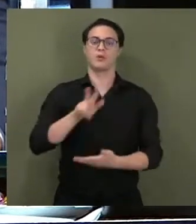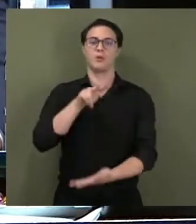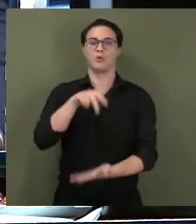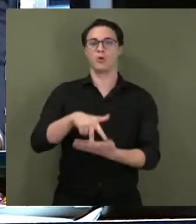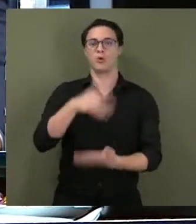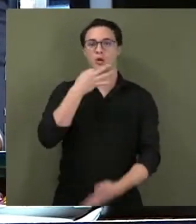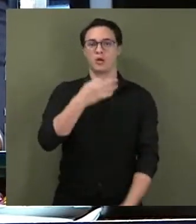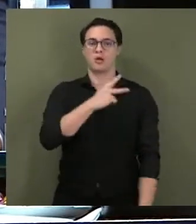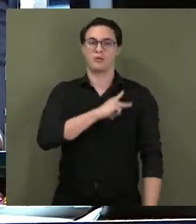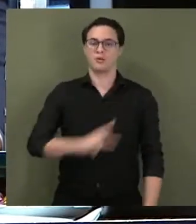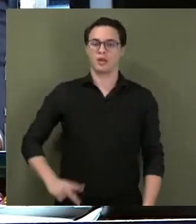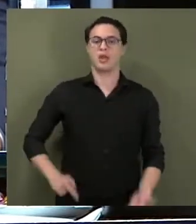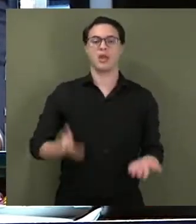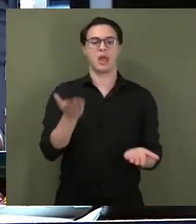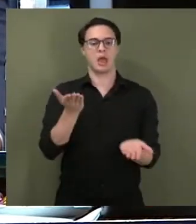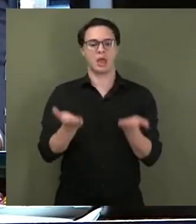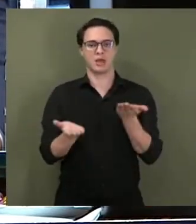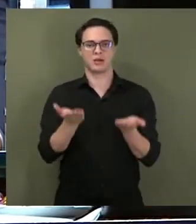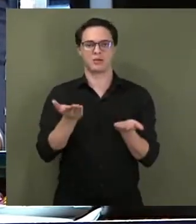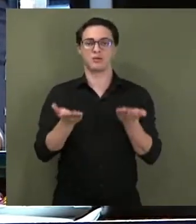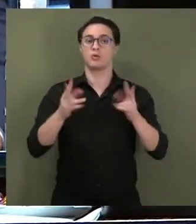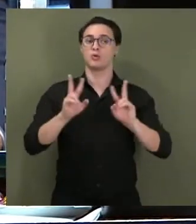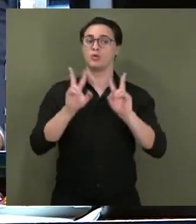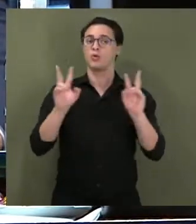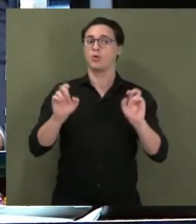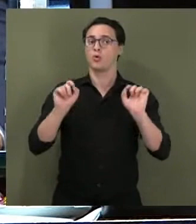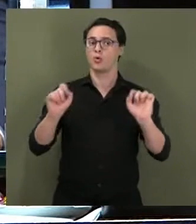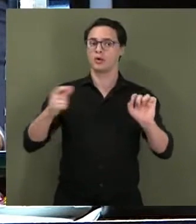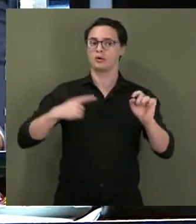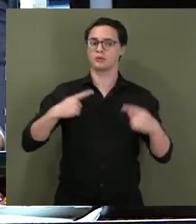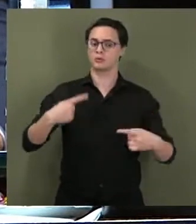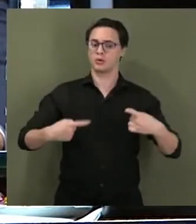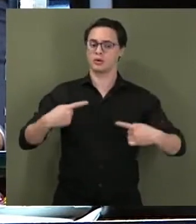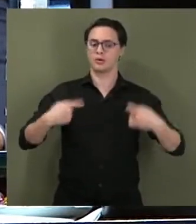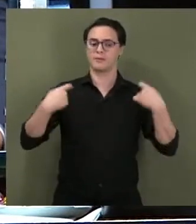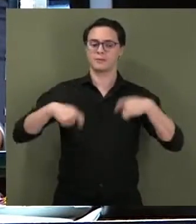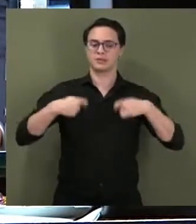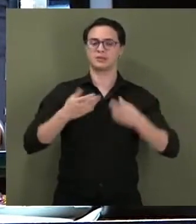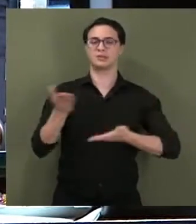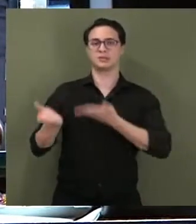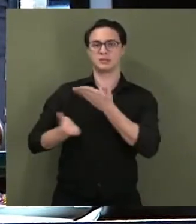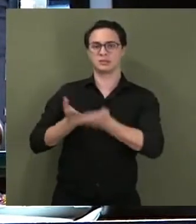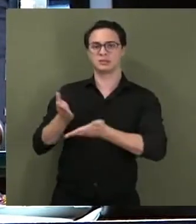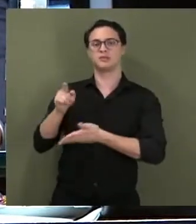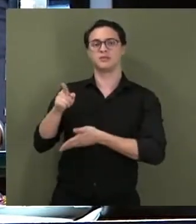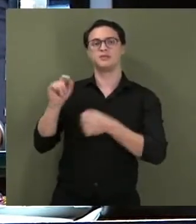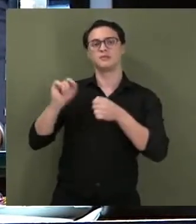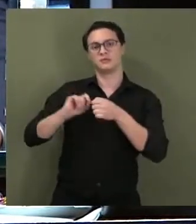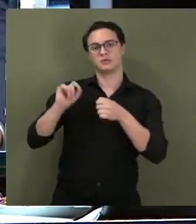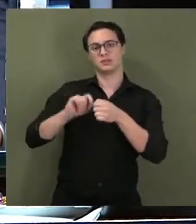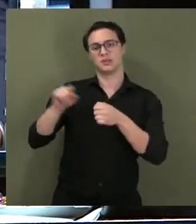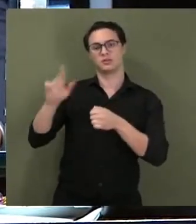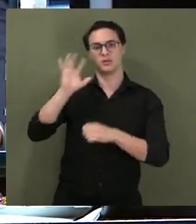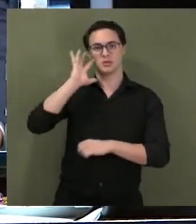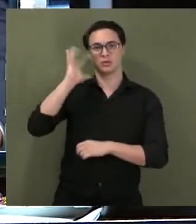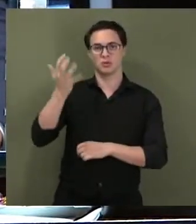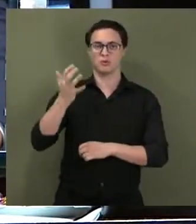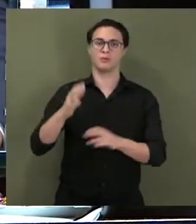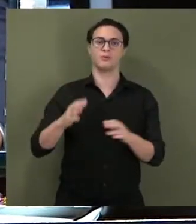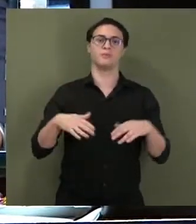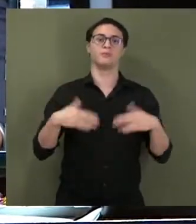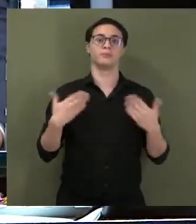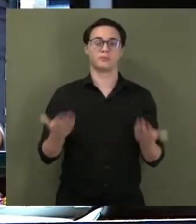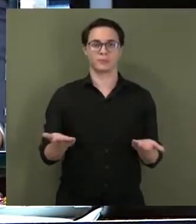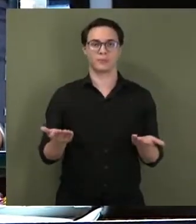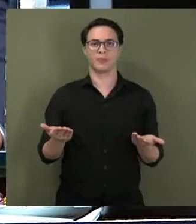presidência muito equilibrada em relação a um conflito que precisa ser tratado como um conflito que precisa ser solucionado e não fomentado.